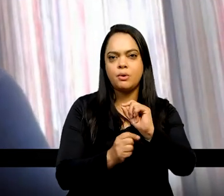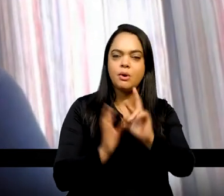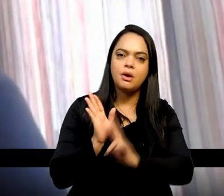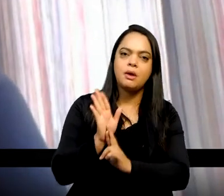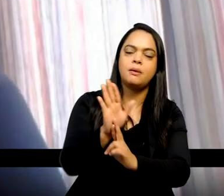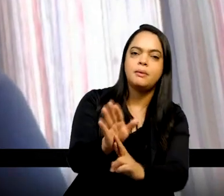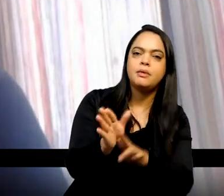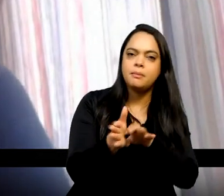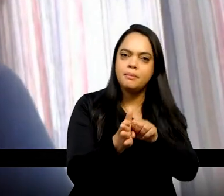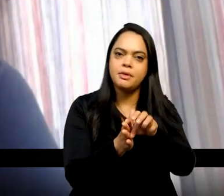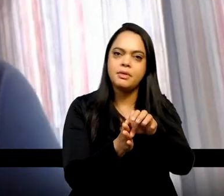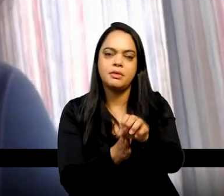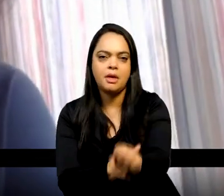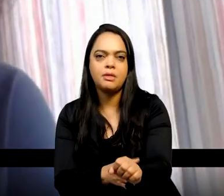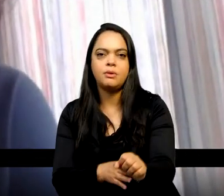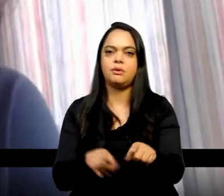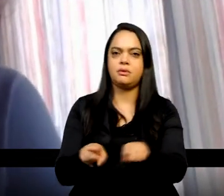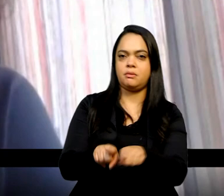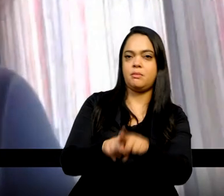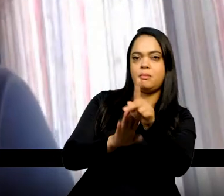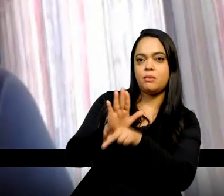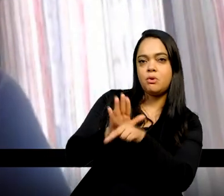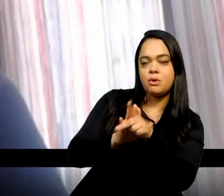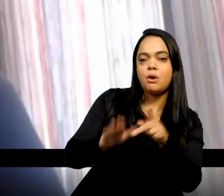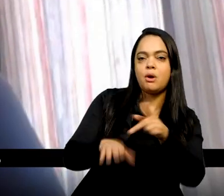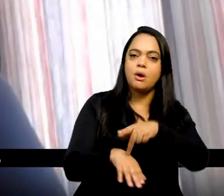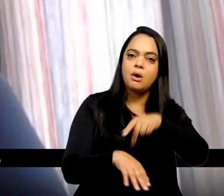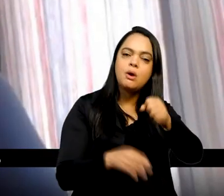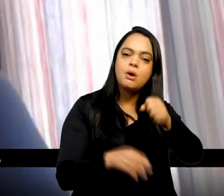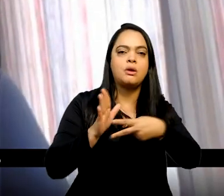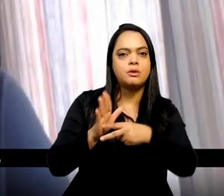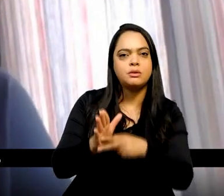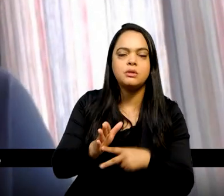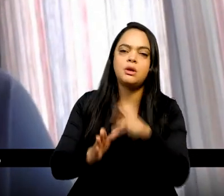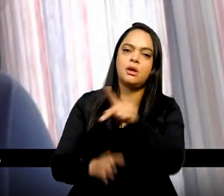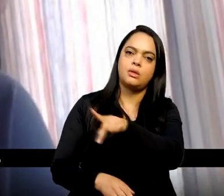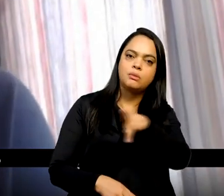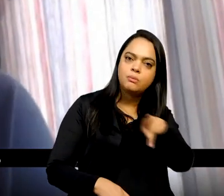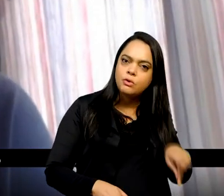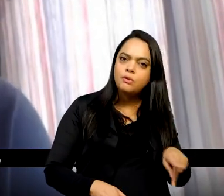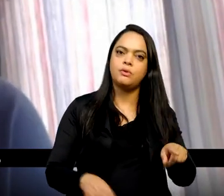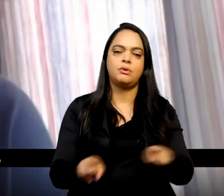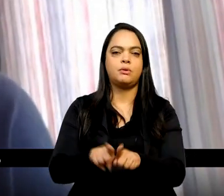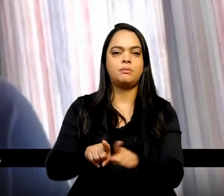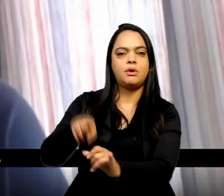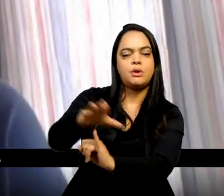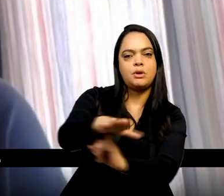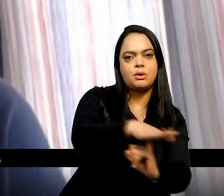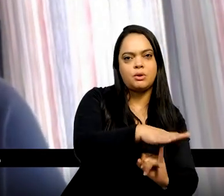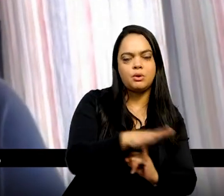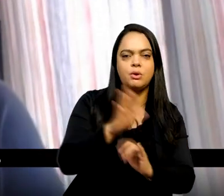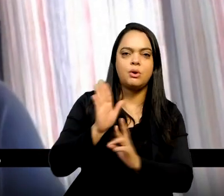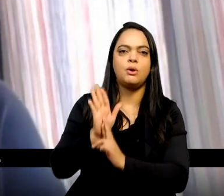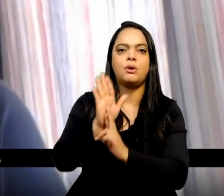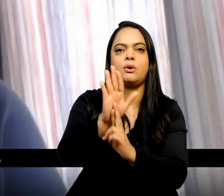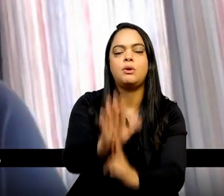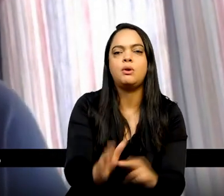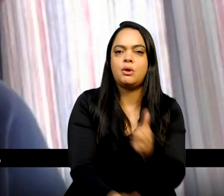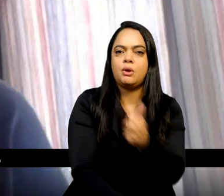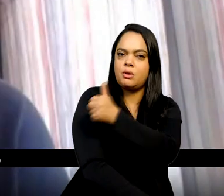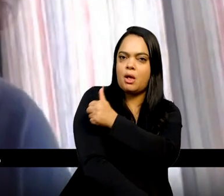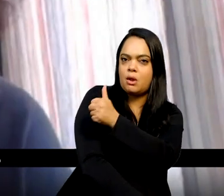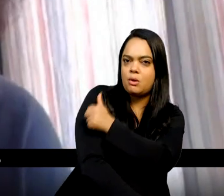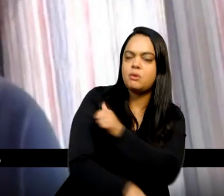pesquisadoras, de programas de pós-graduação, sindicatos de docentes, instituições de representação de estudantes,